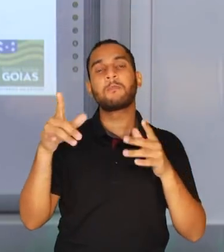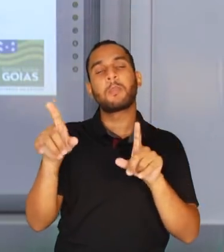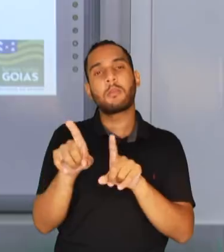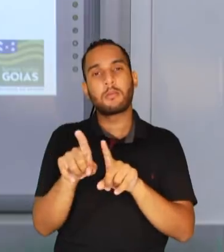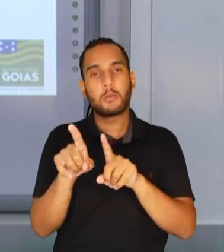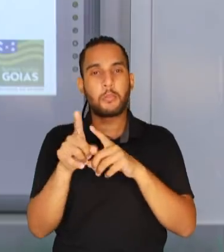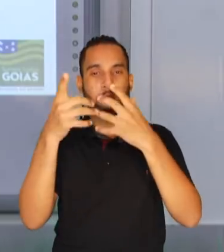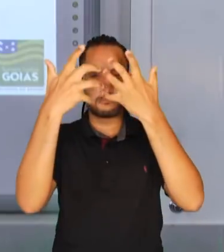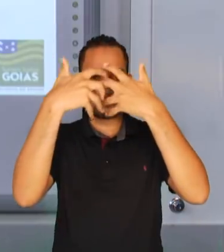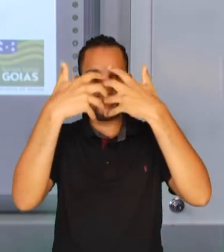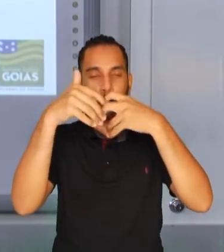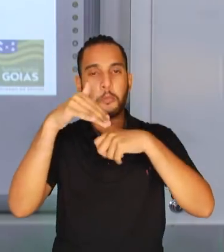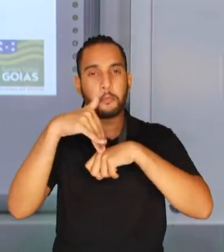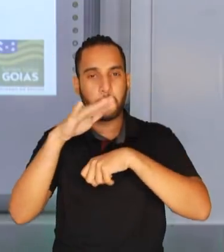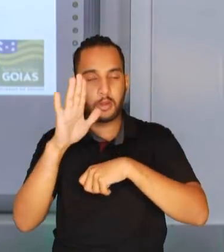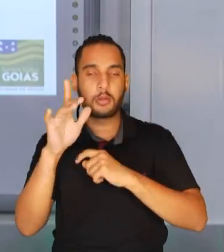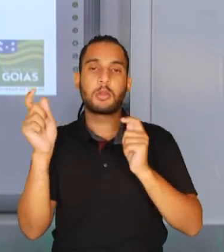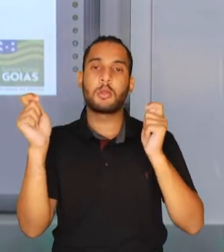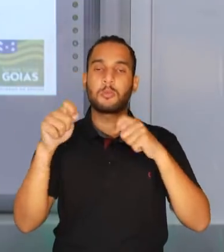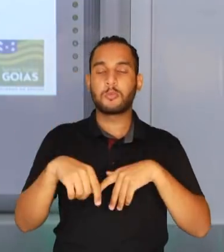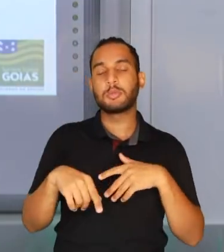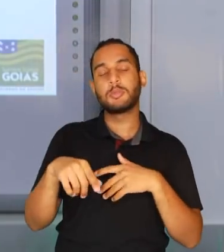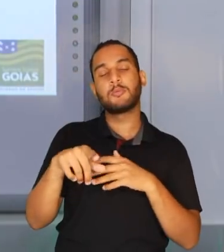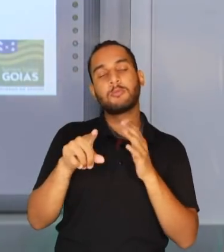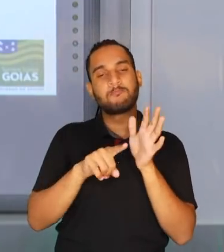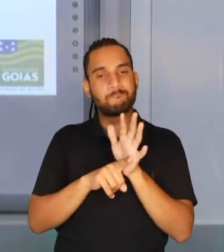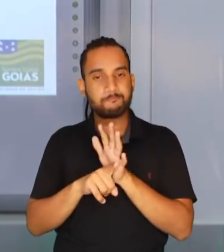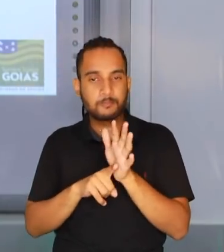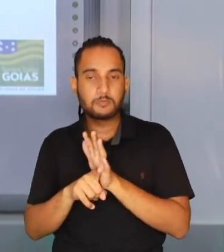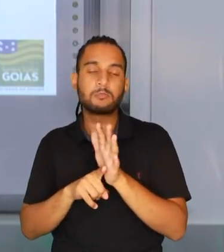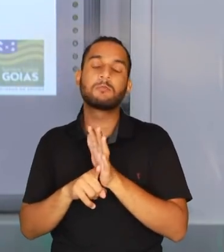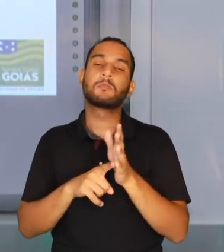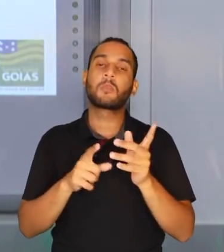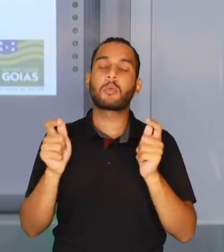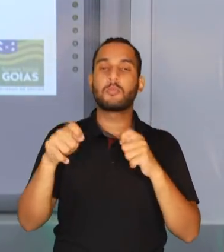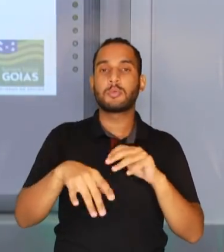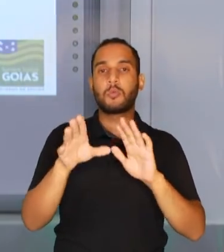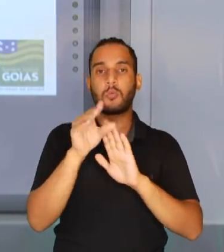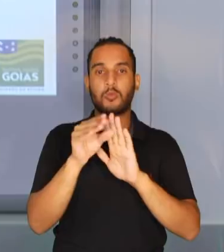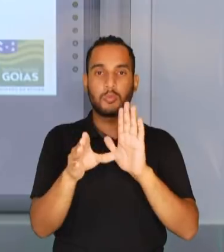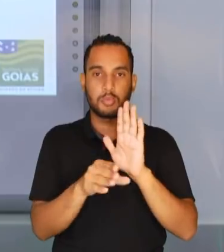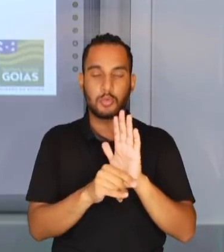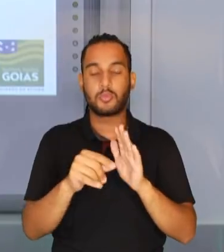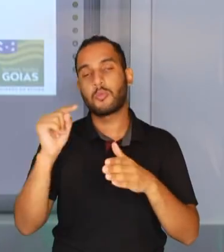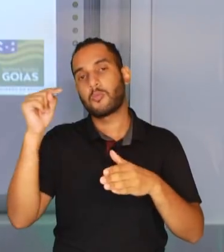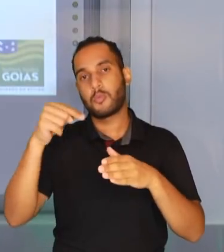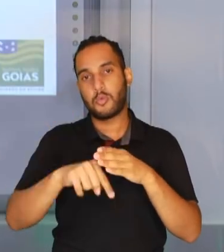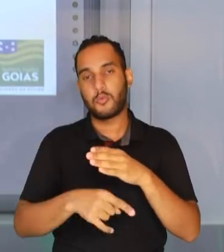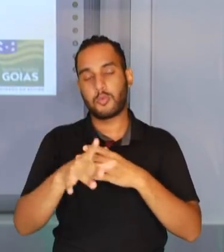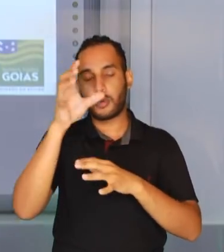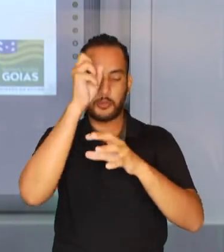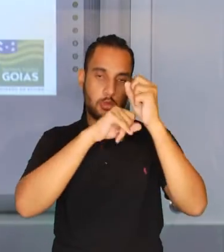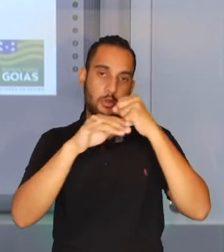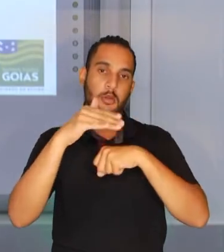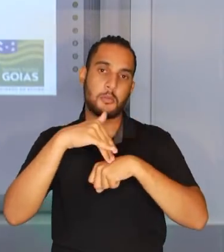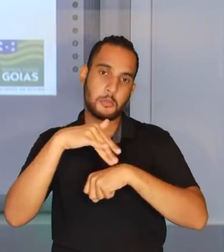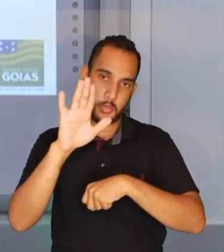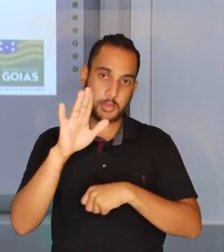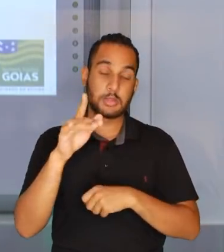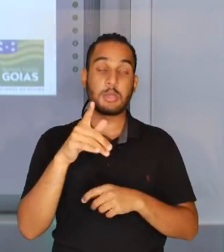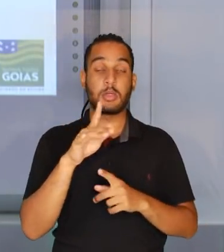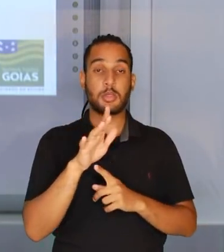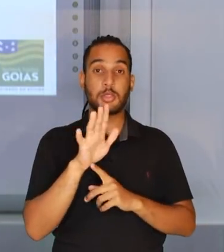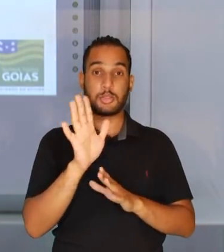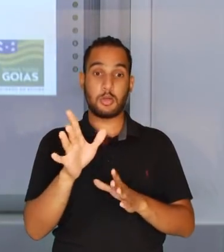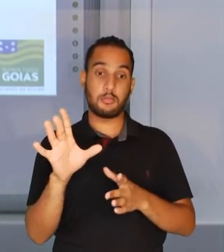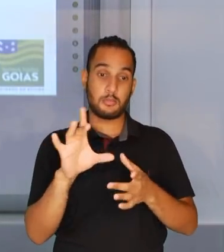ampliações e complexificações para as investigações dos objetos de conhecimento, dos conteúdos apontados